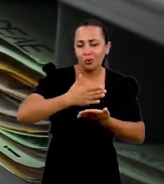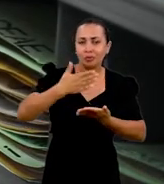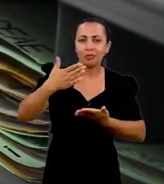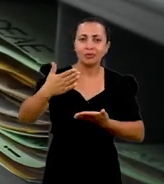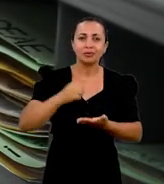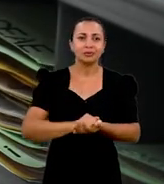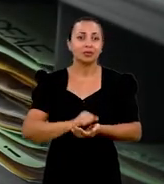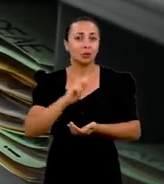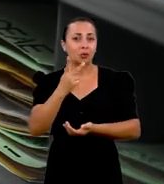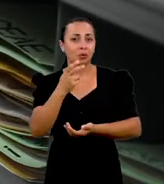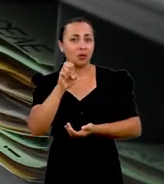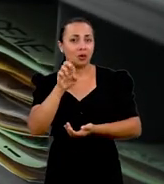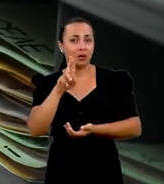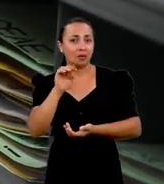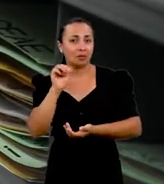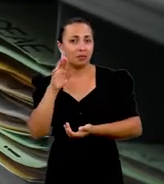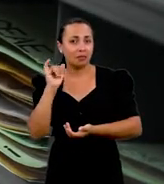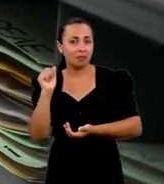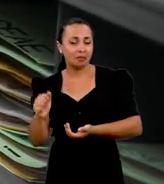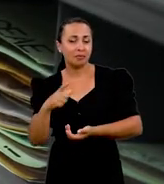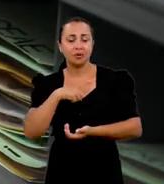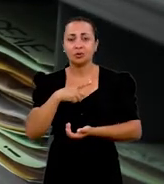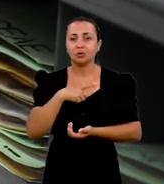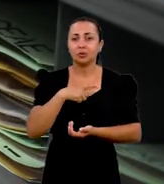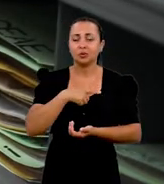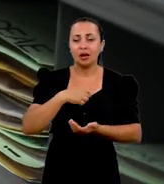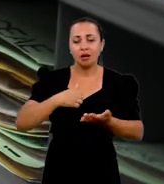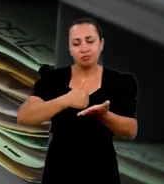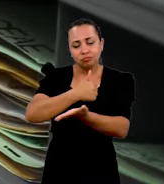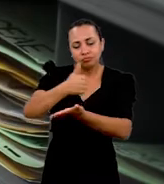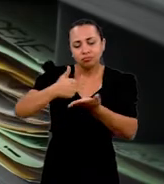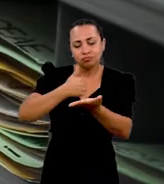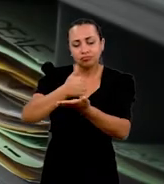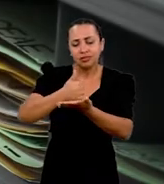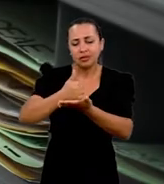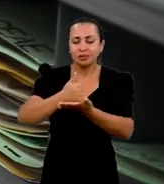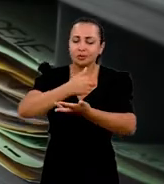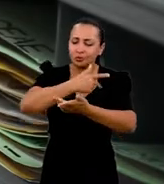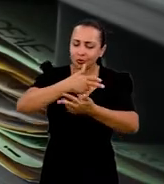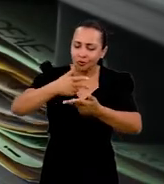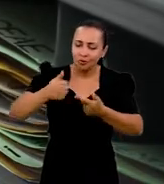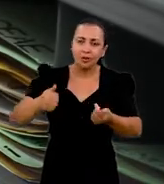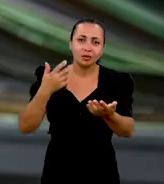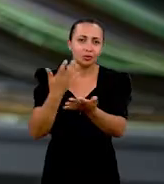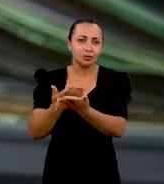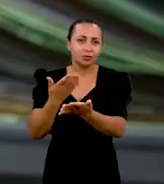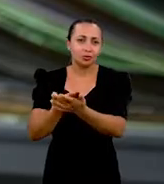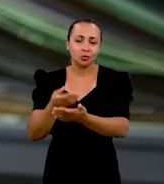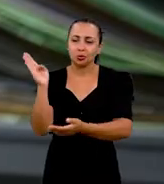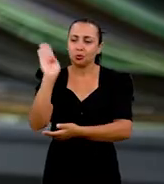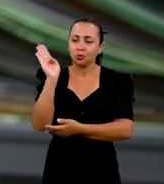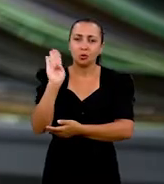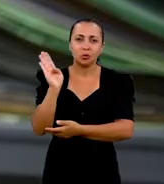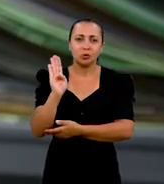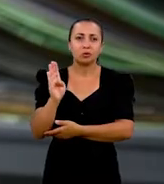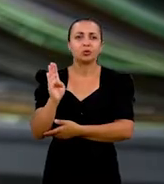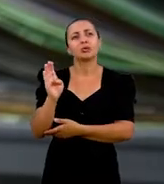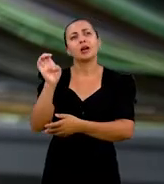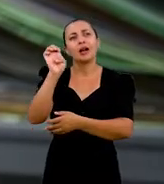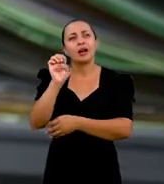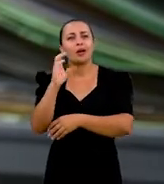Então, o herbário, ele é base de diversos estudos, estudos